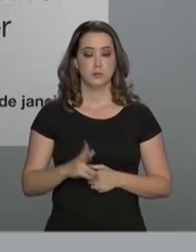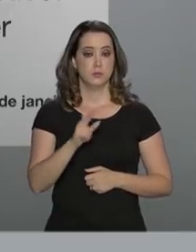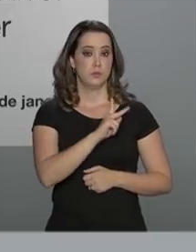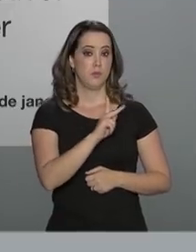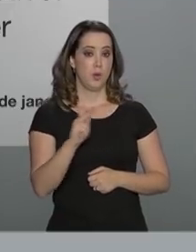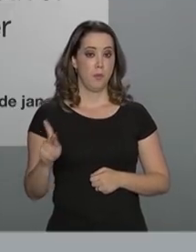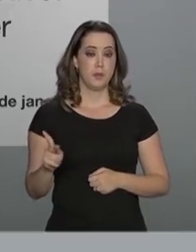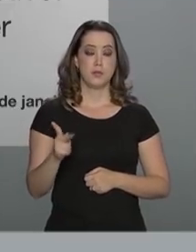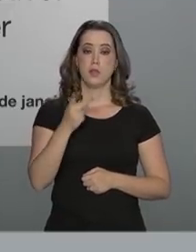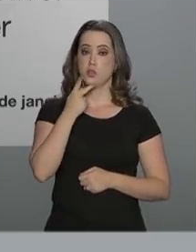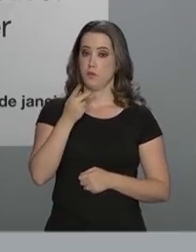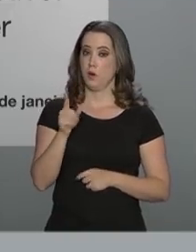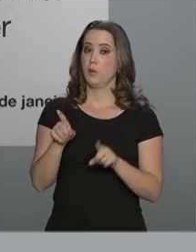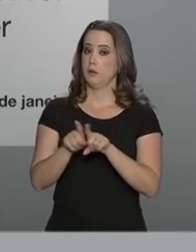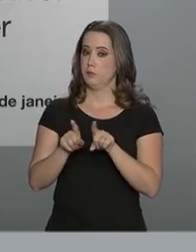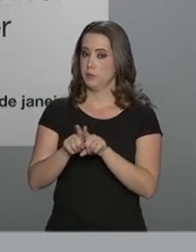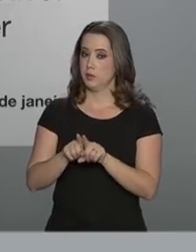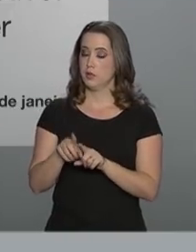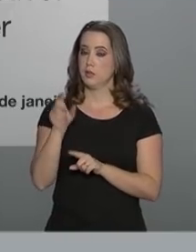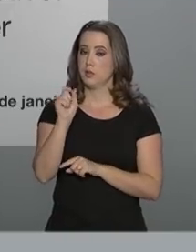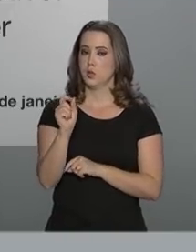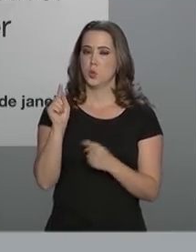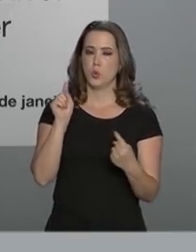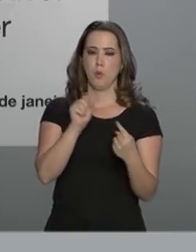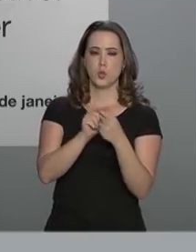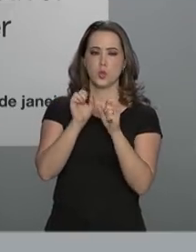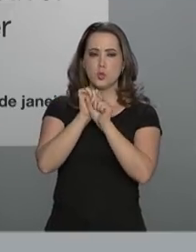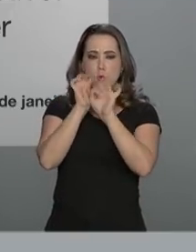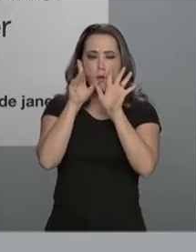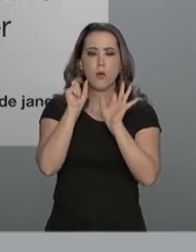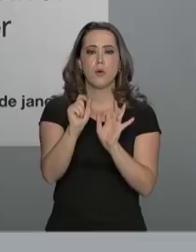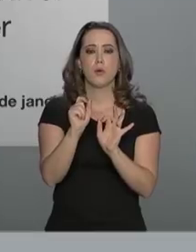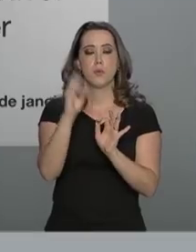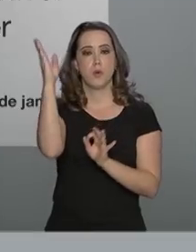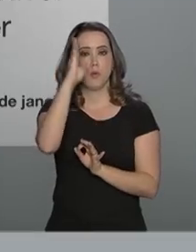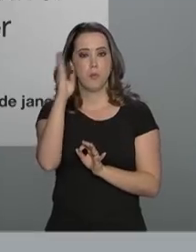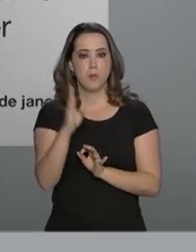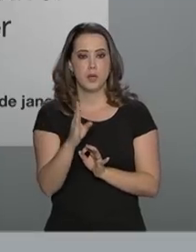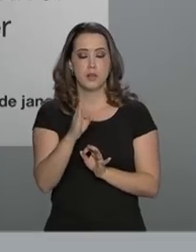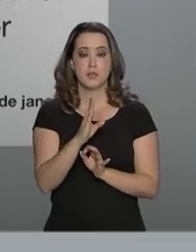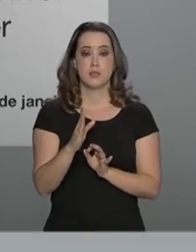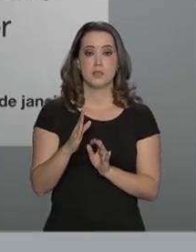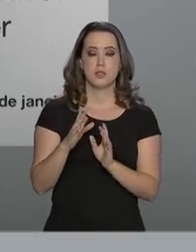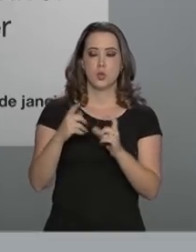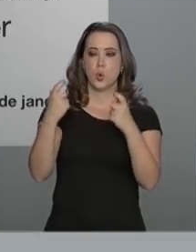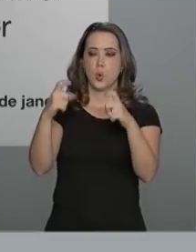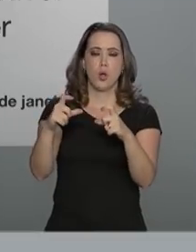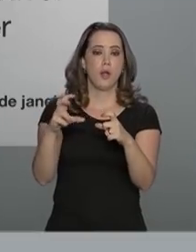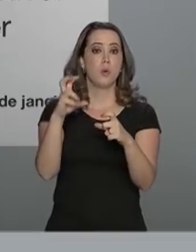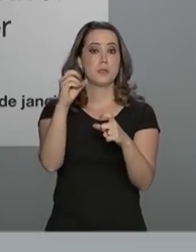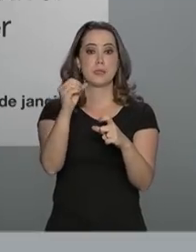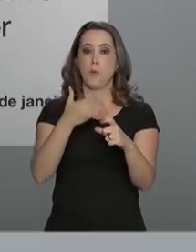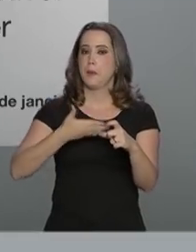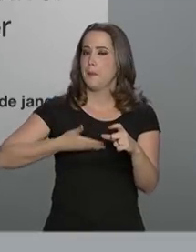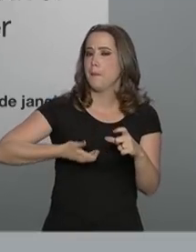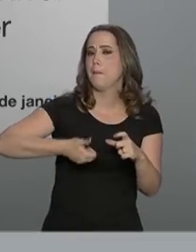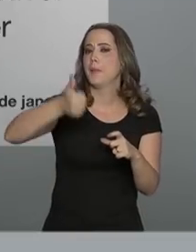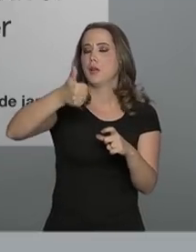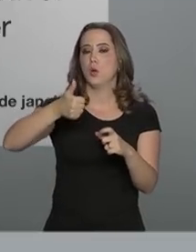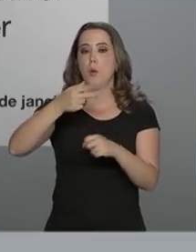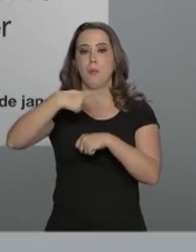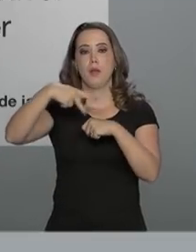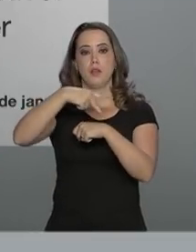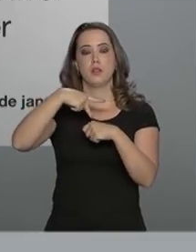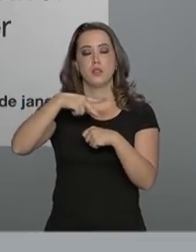O presidente destacou ainda que tem um objetivo claro, o de colocar o Brasil entre os 50 melhores para se